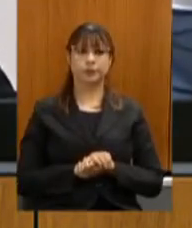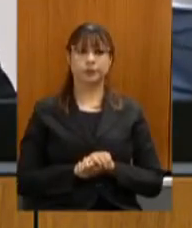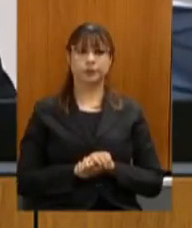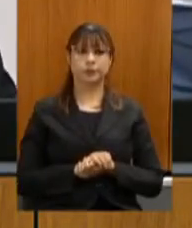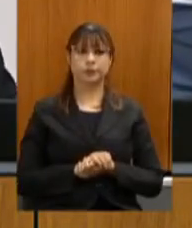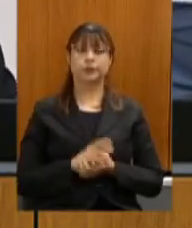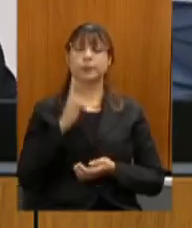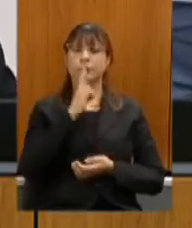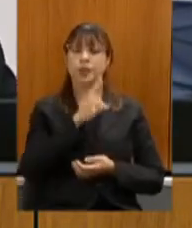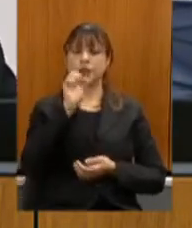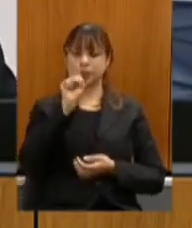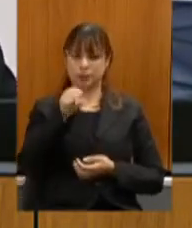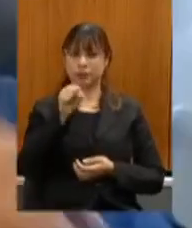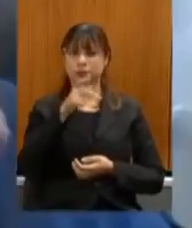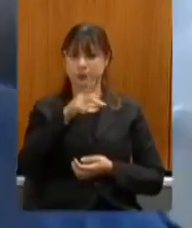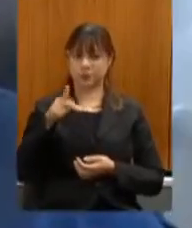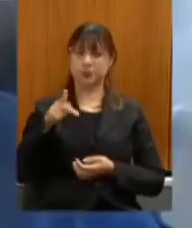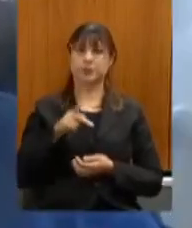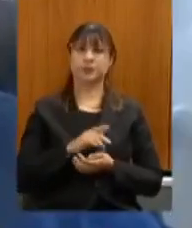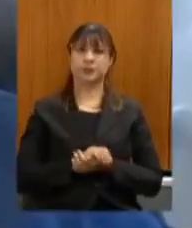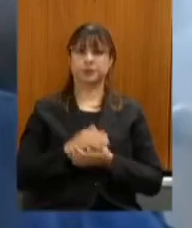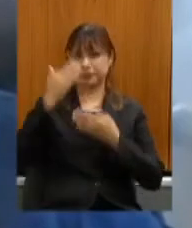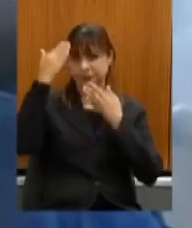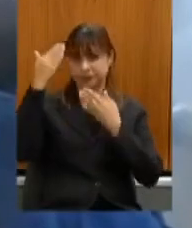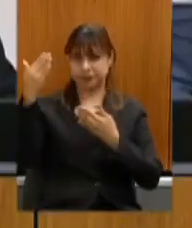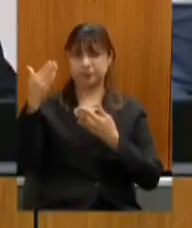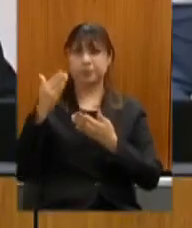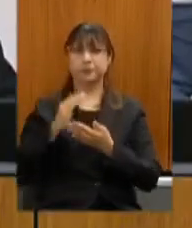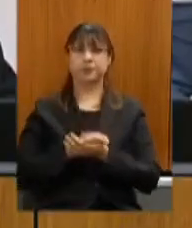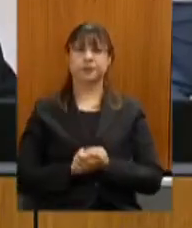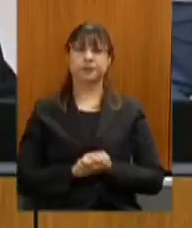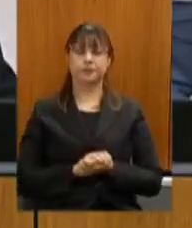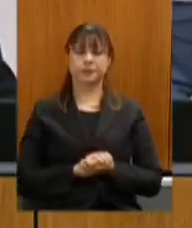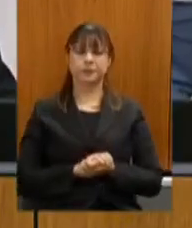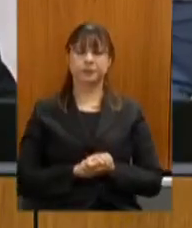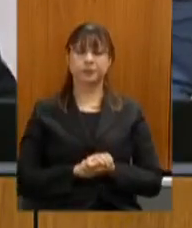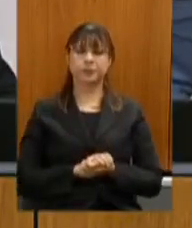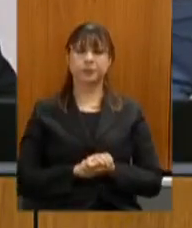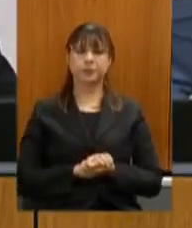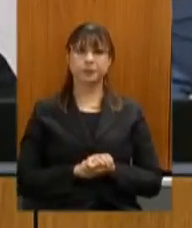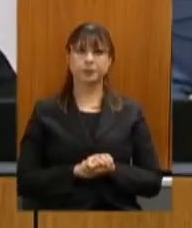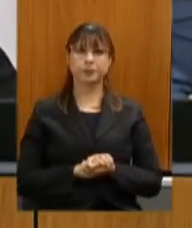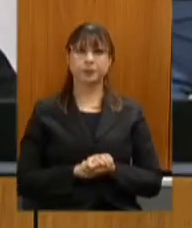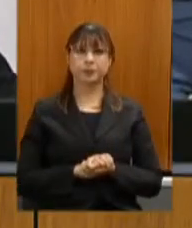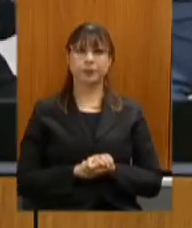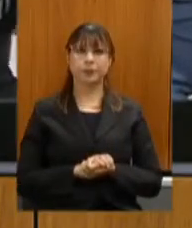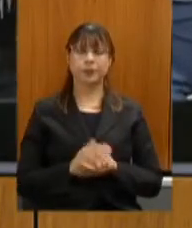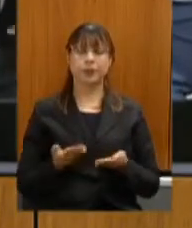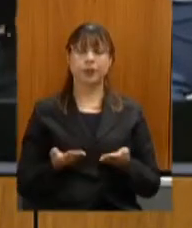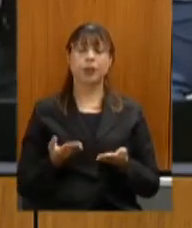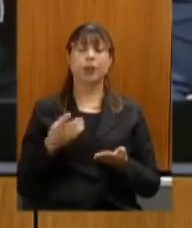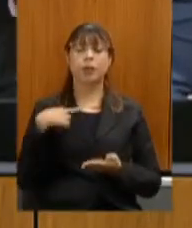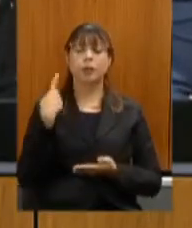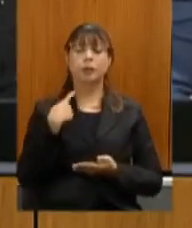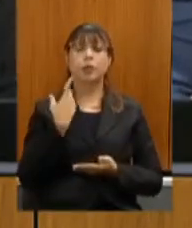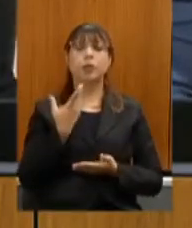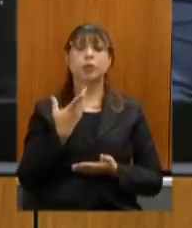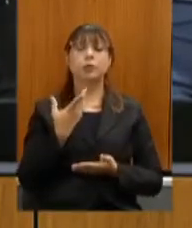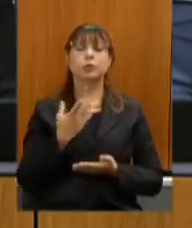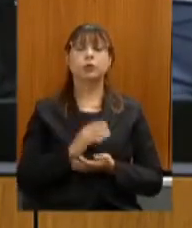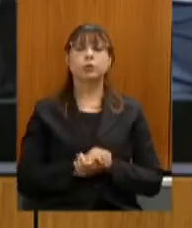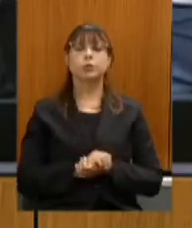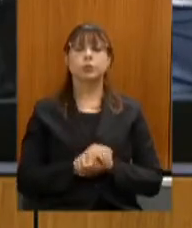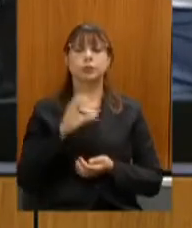voto sim senhor presidente obrigado ao deputado jean freire como vota também o deputado